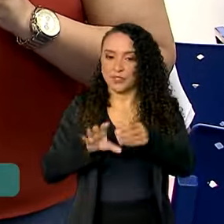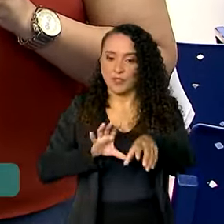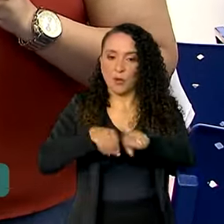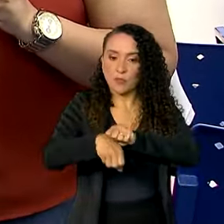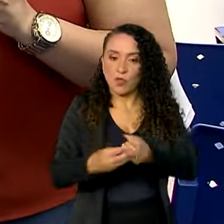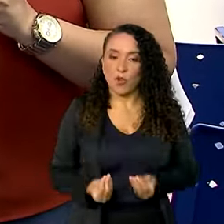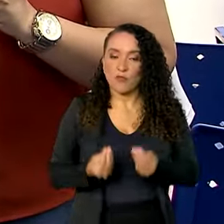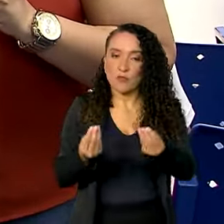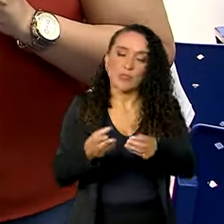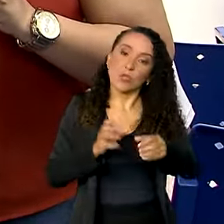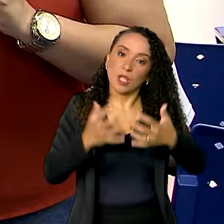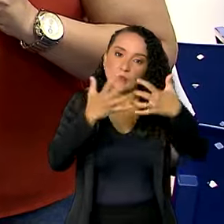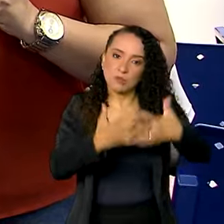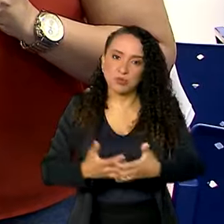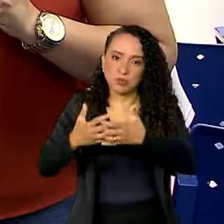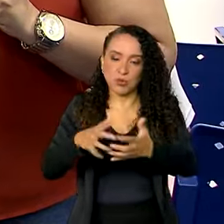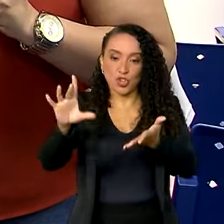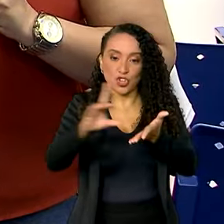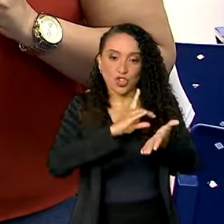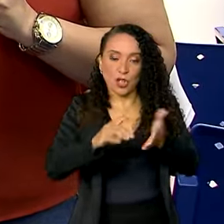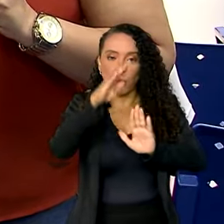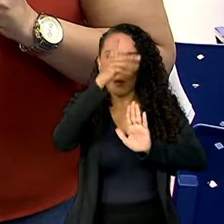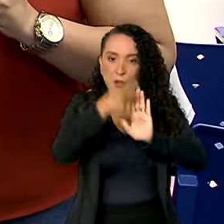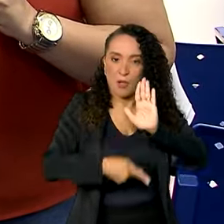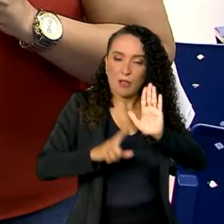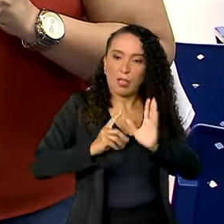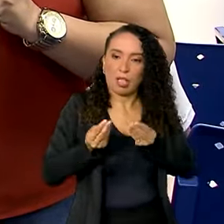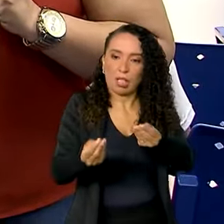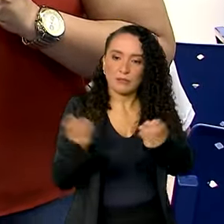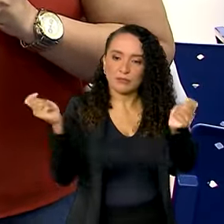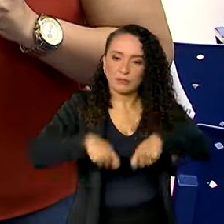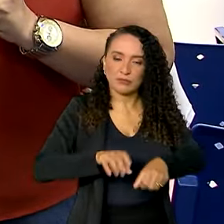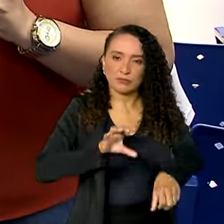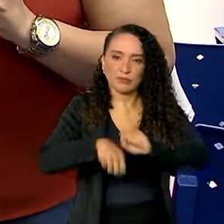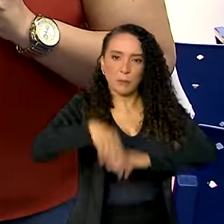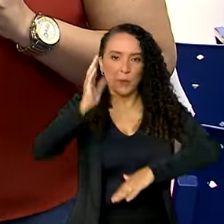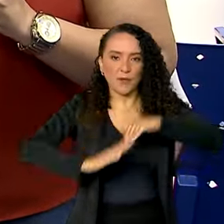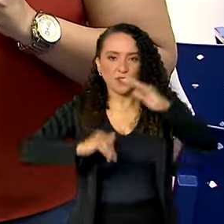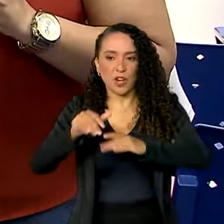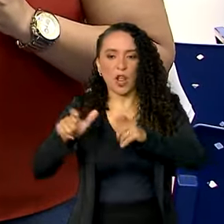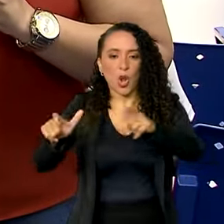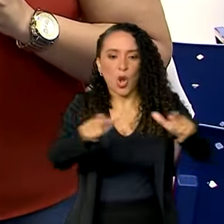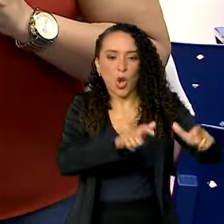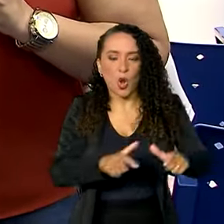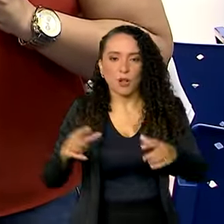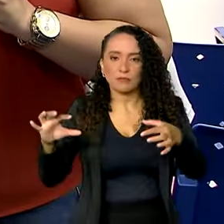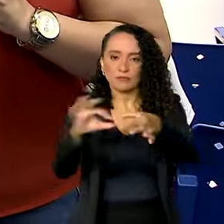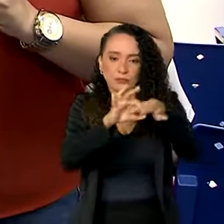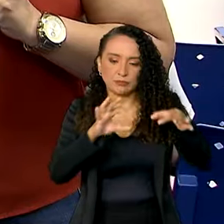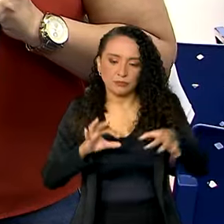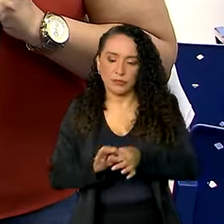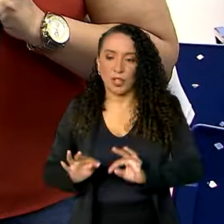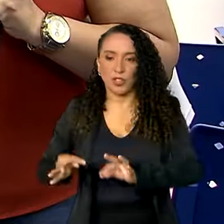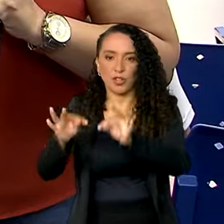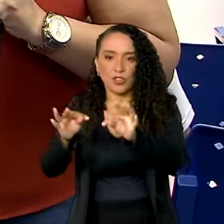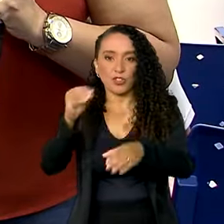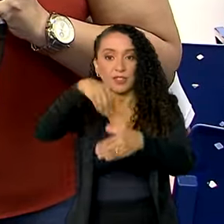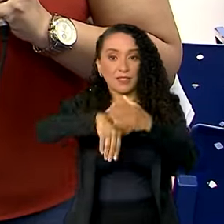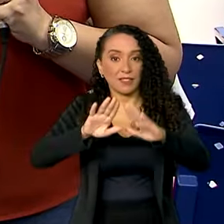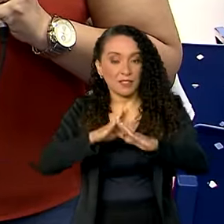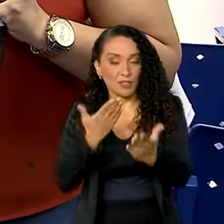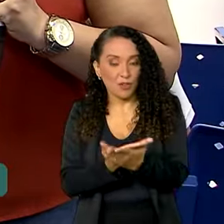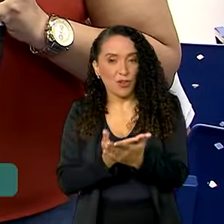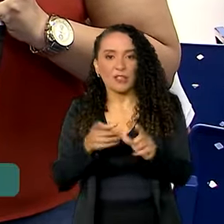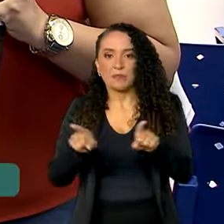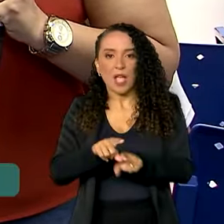oferecida pela carreta digital. O projeto leva capacitação profissional em áreas ligadas à tecnologia, para dentro das escolas,